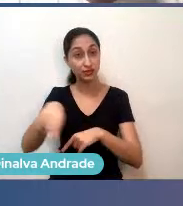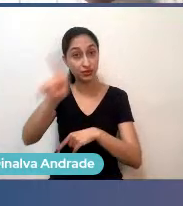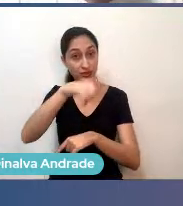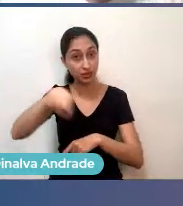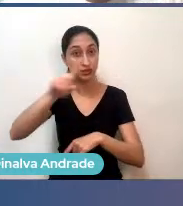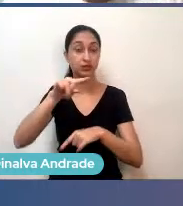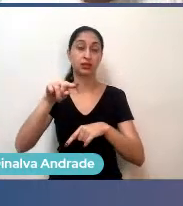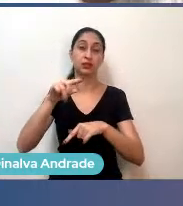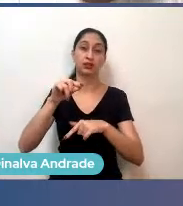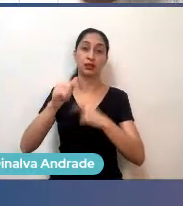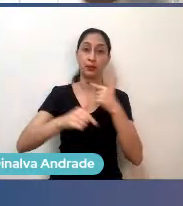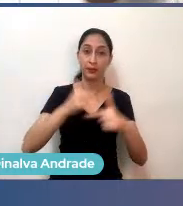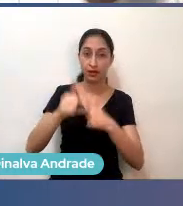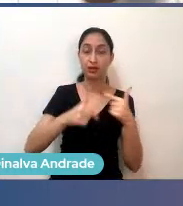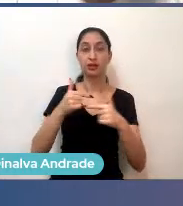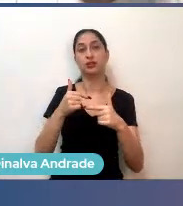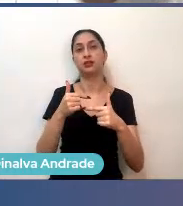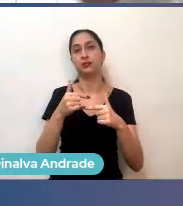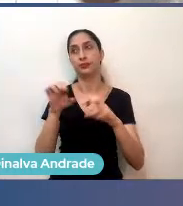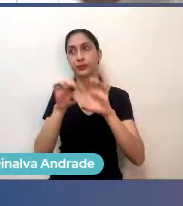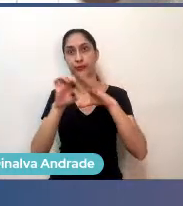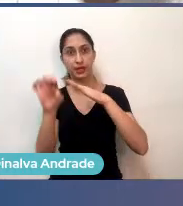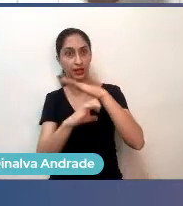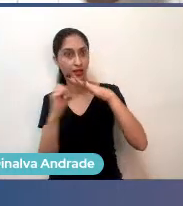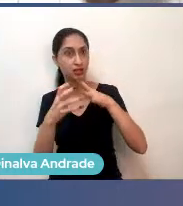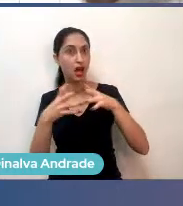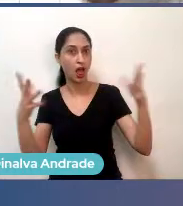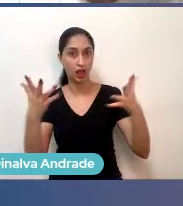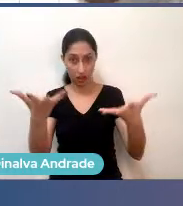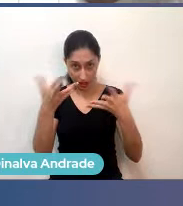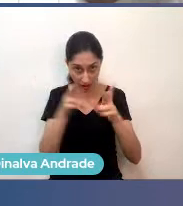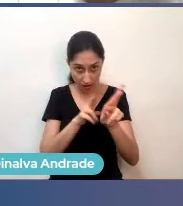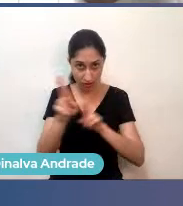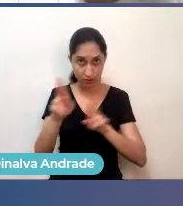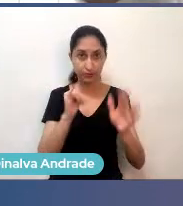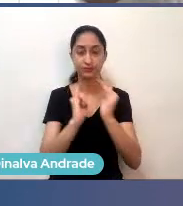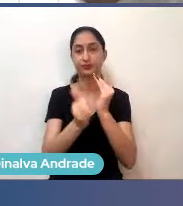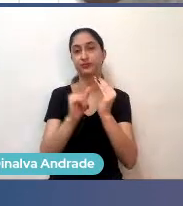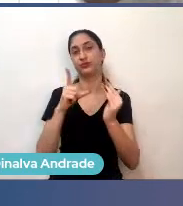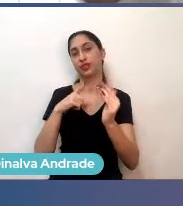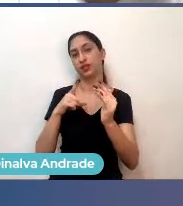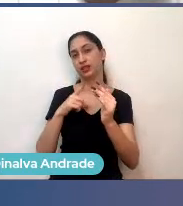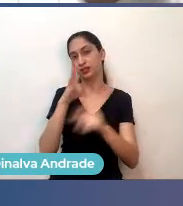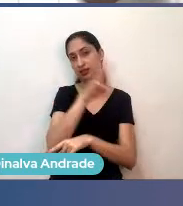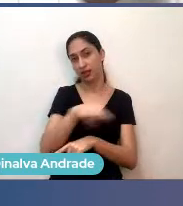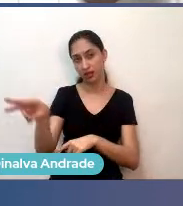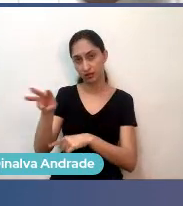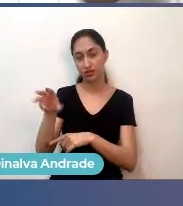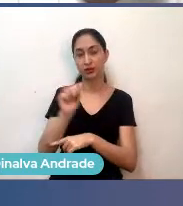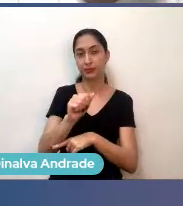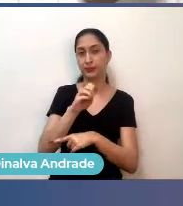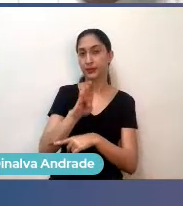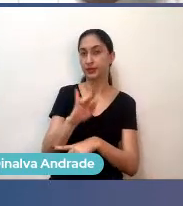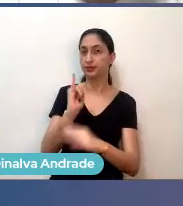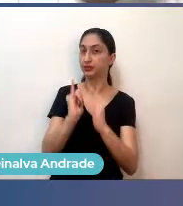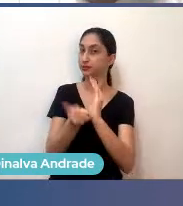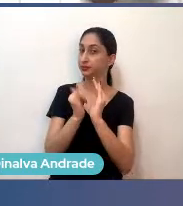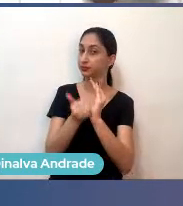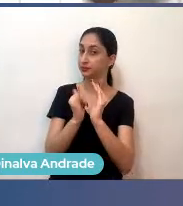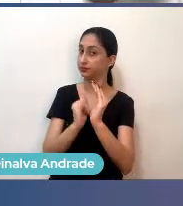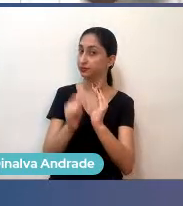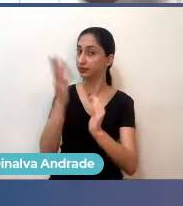ou de alguma empresa que está querendo se relacionar com startups, a gente tem aqui o site da abstartups.com.br barra mantenedores,